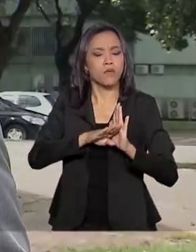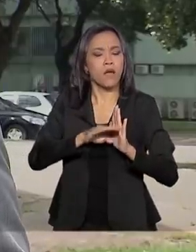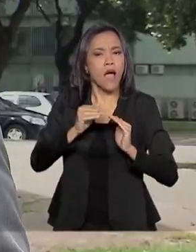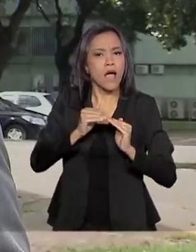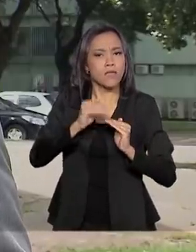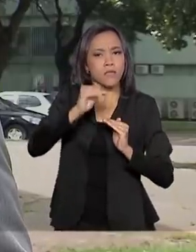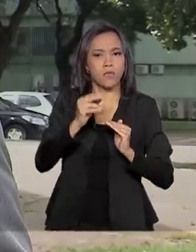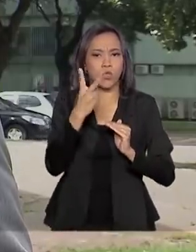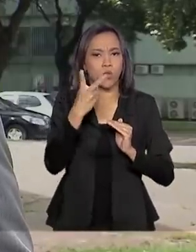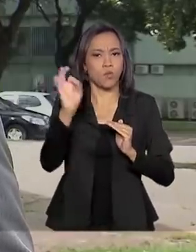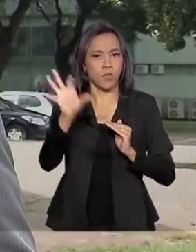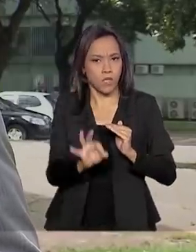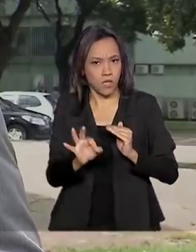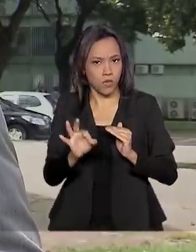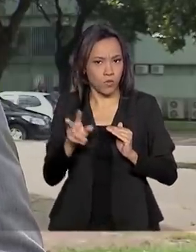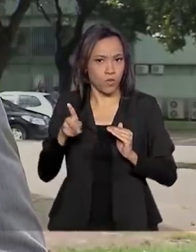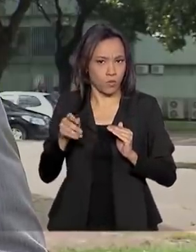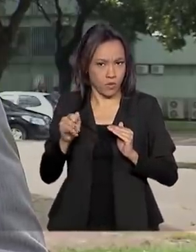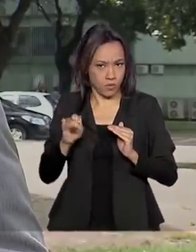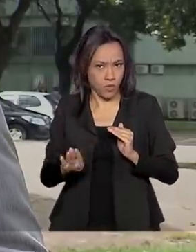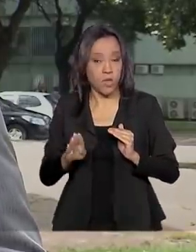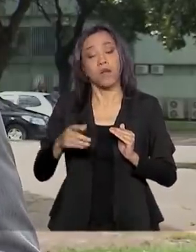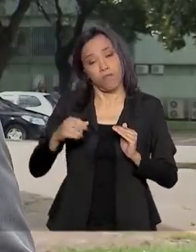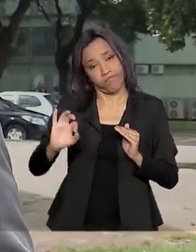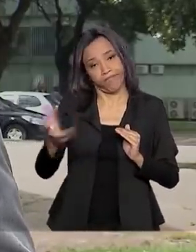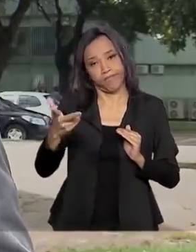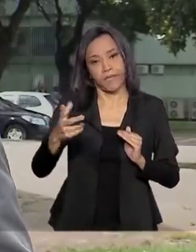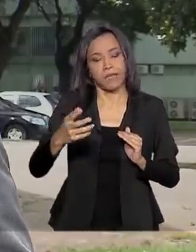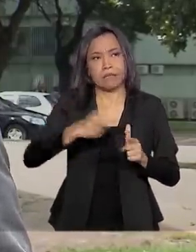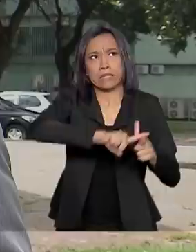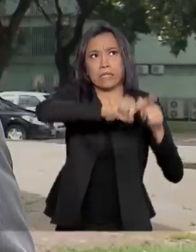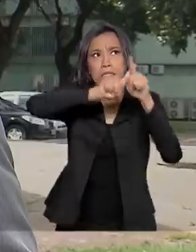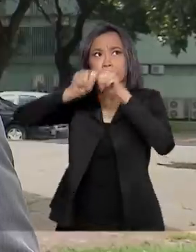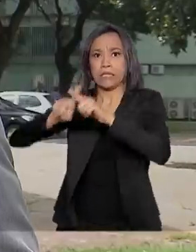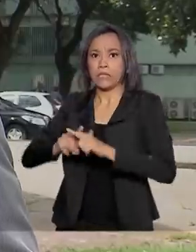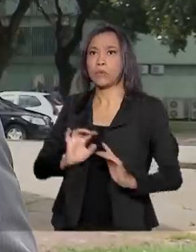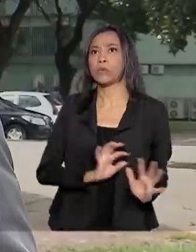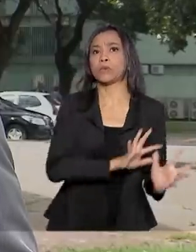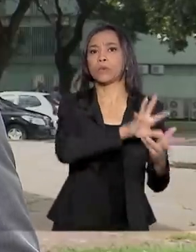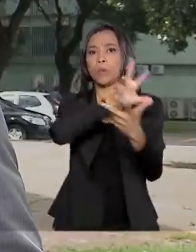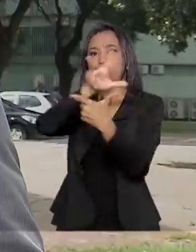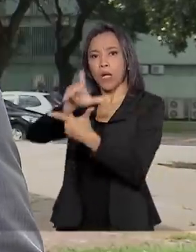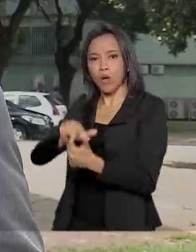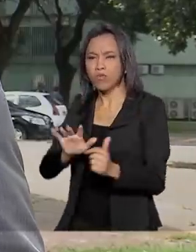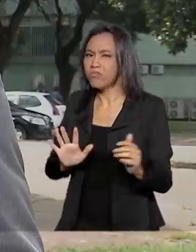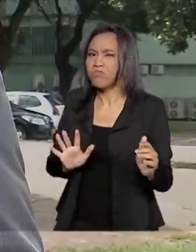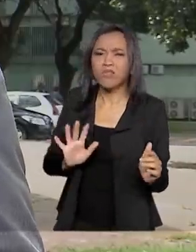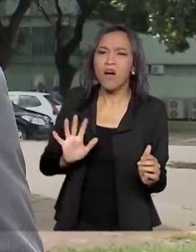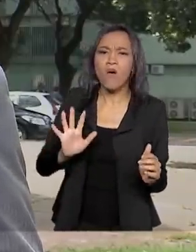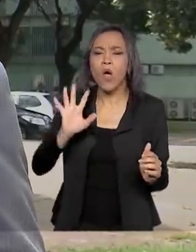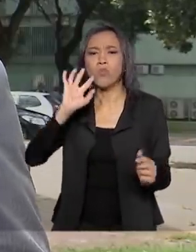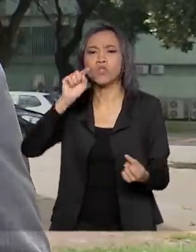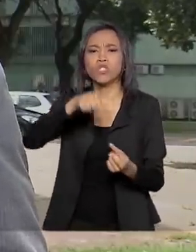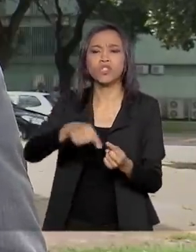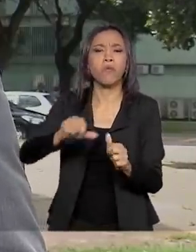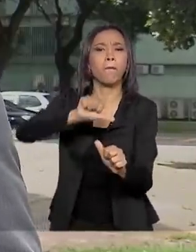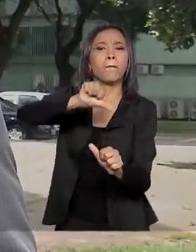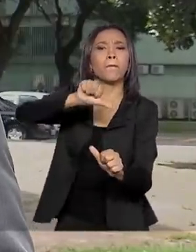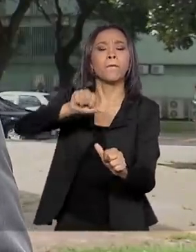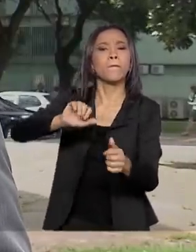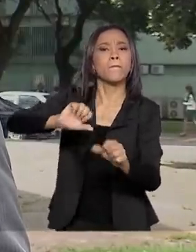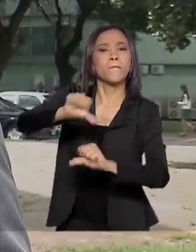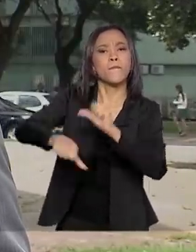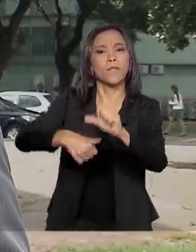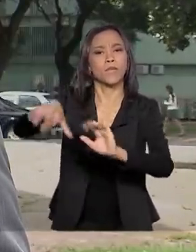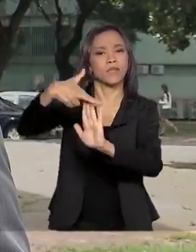PIB. E disse que, apesar da crise econômica global, não há previsão para mexer nas regras do teto